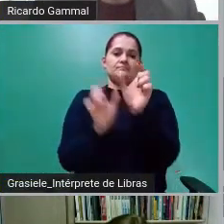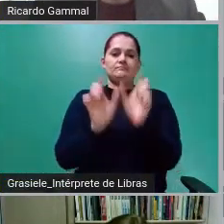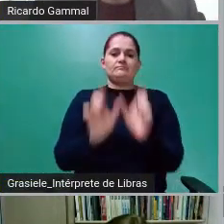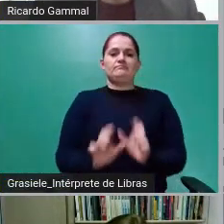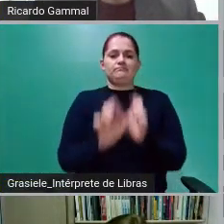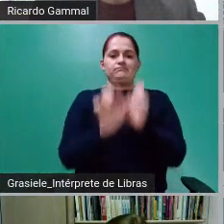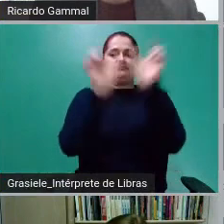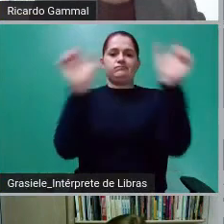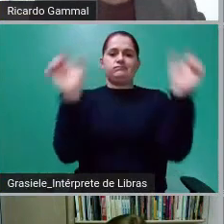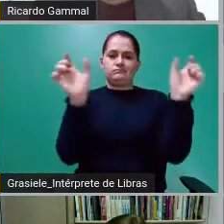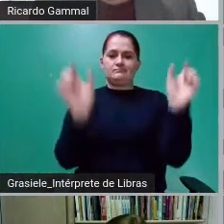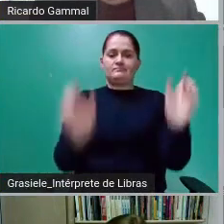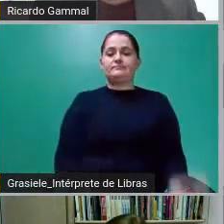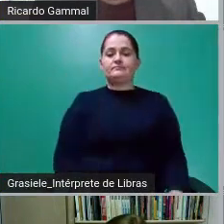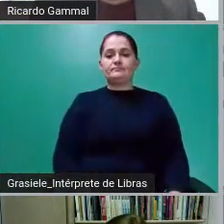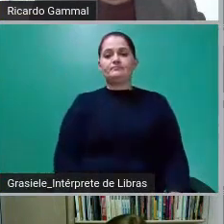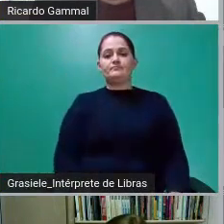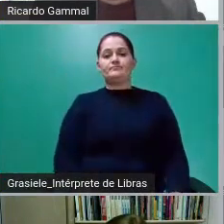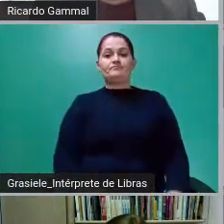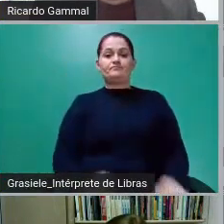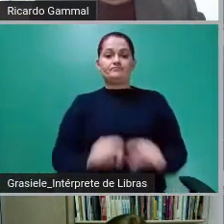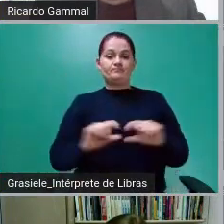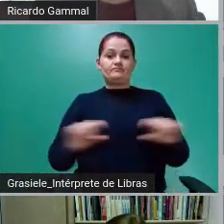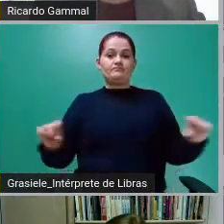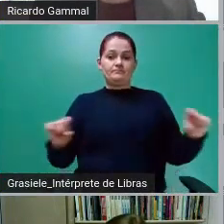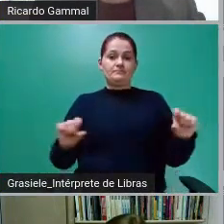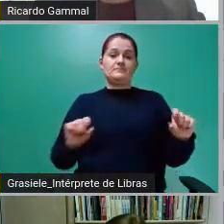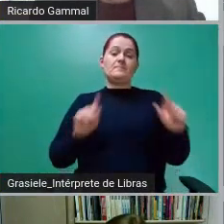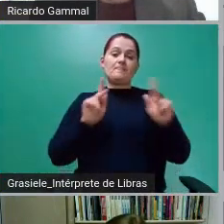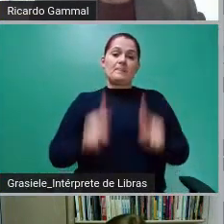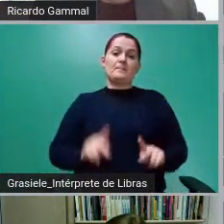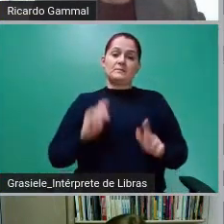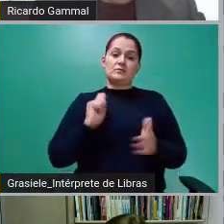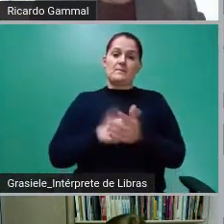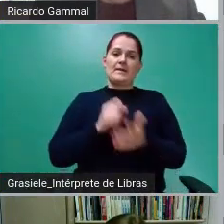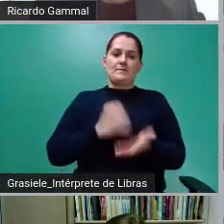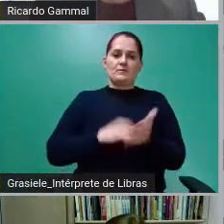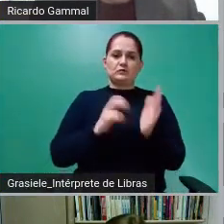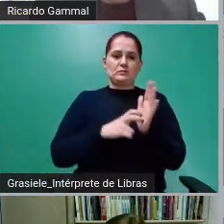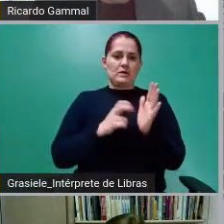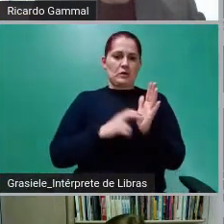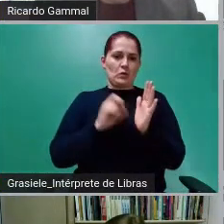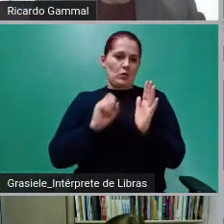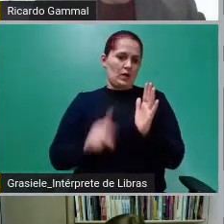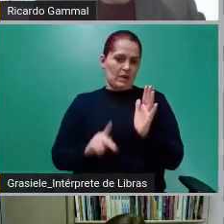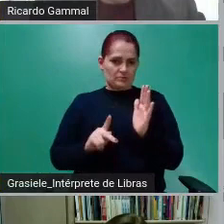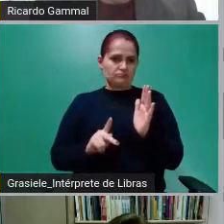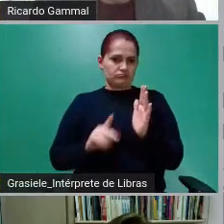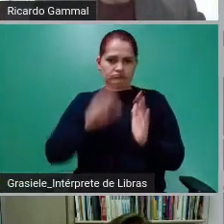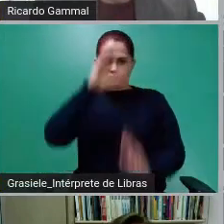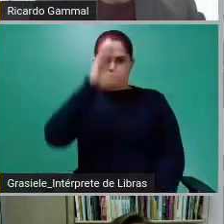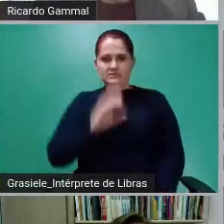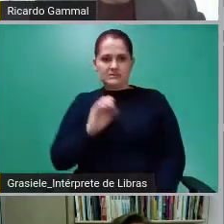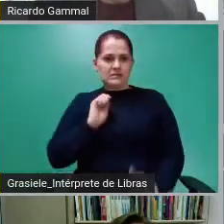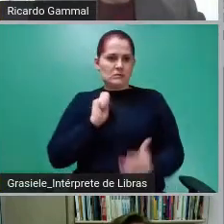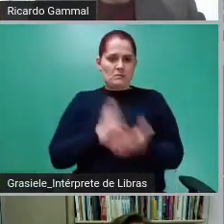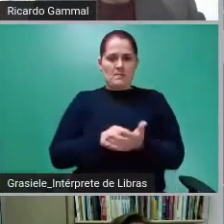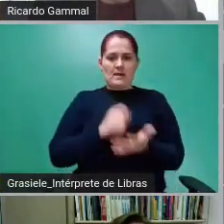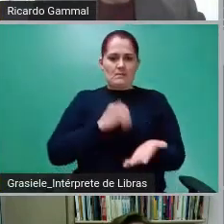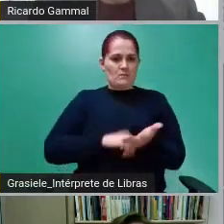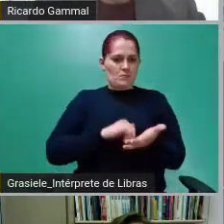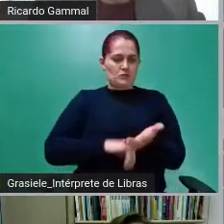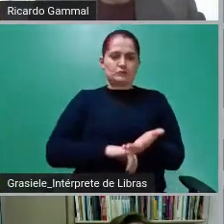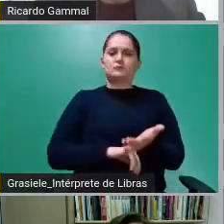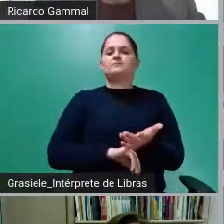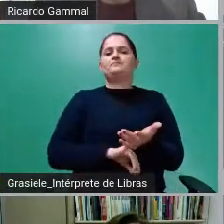contribuintes pagam seus tributos na rede bancária. Esses tributos, em vez de cair diretamente